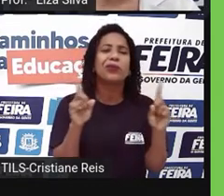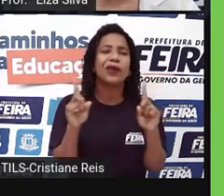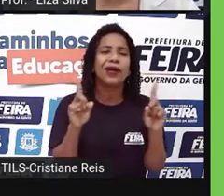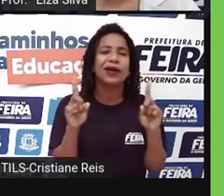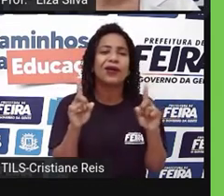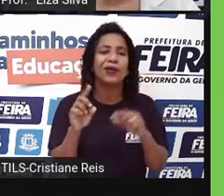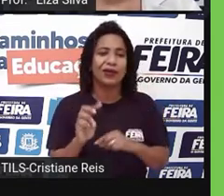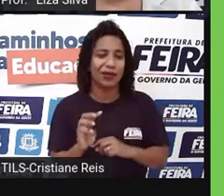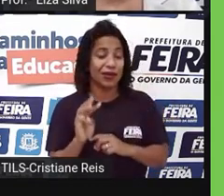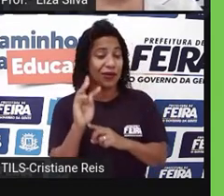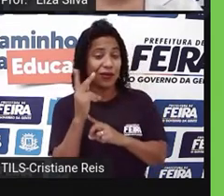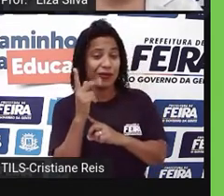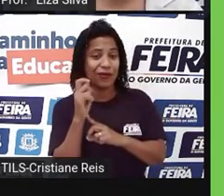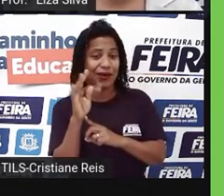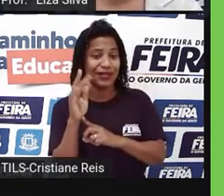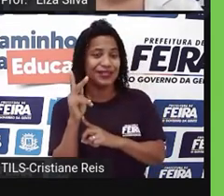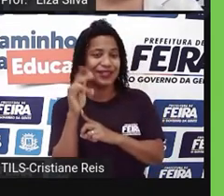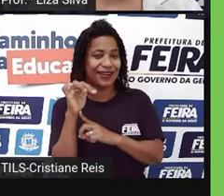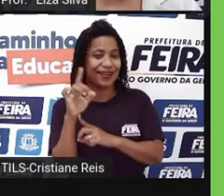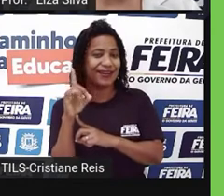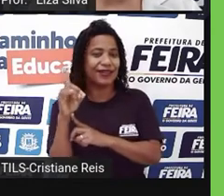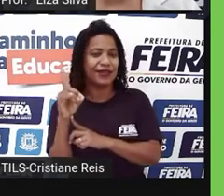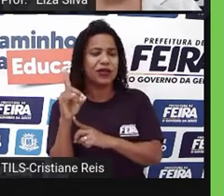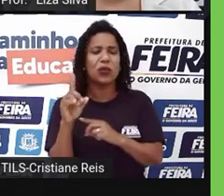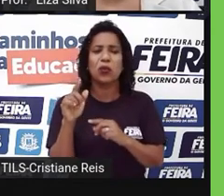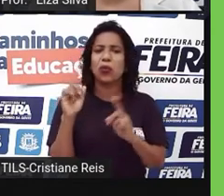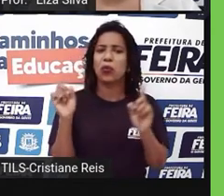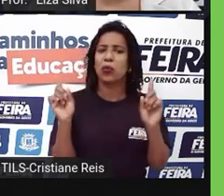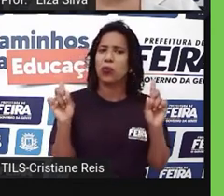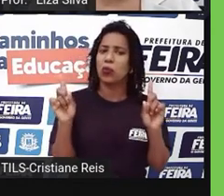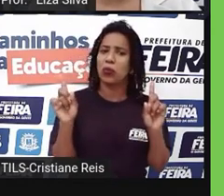tipo? Who it? Qual? Qual?